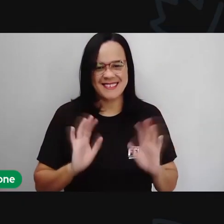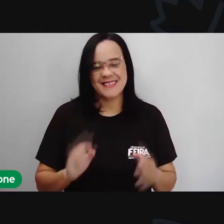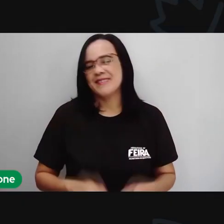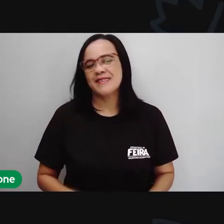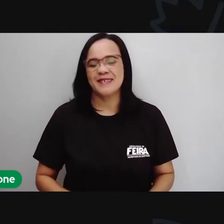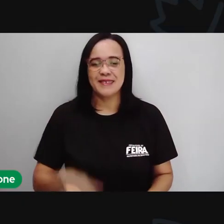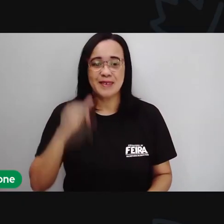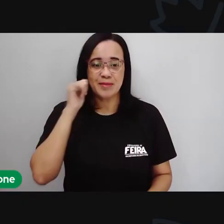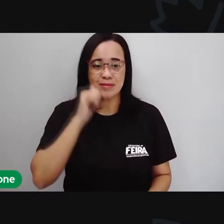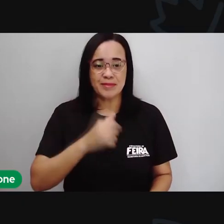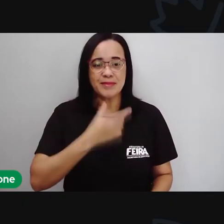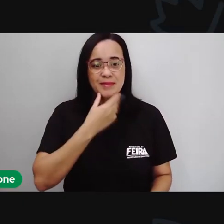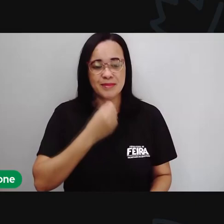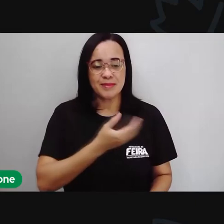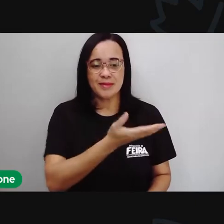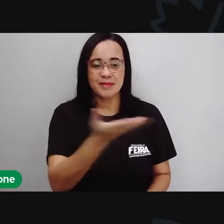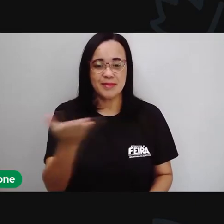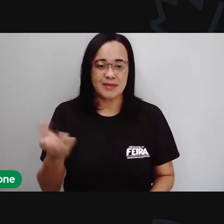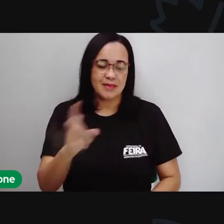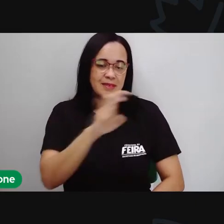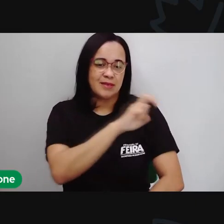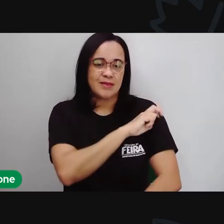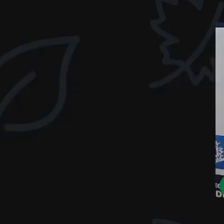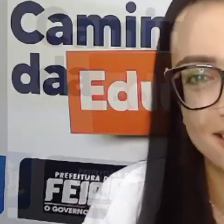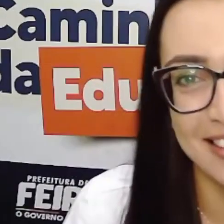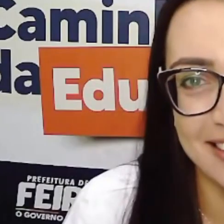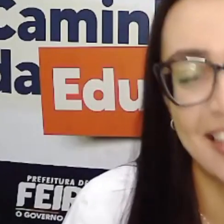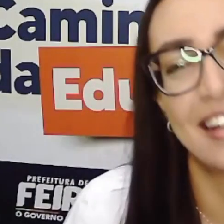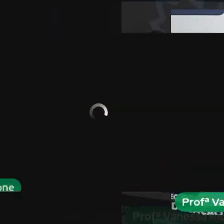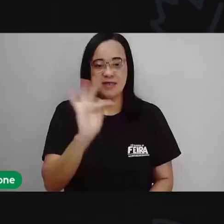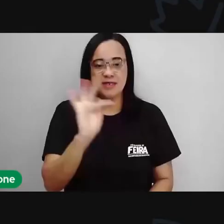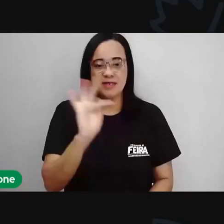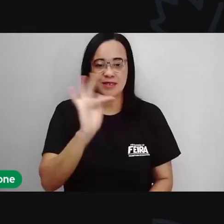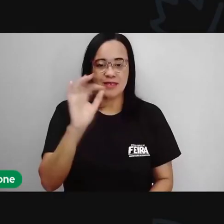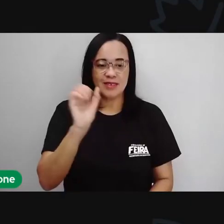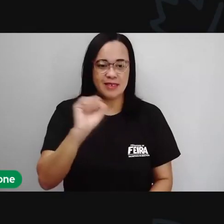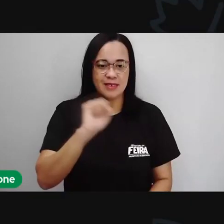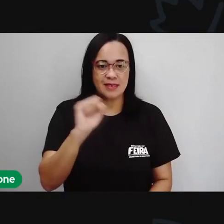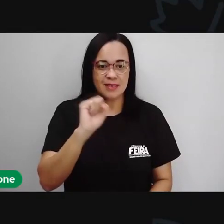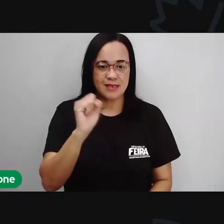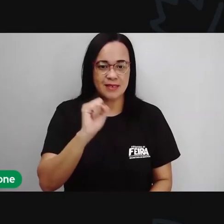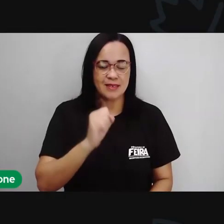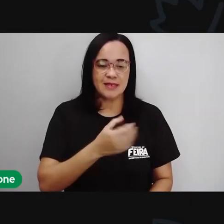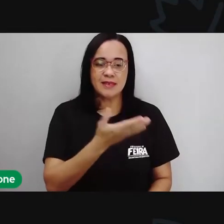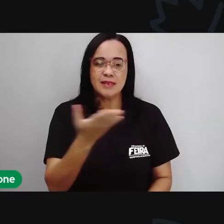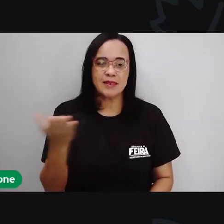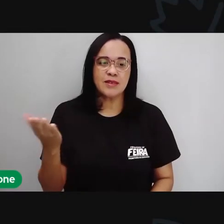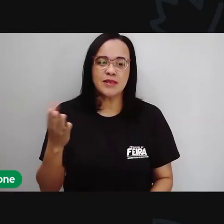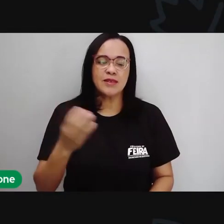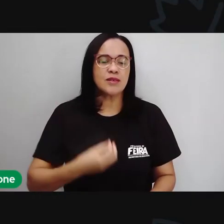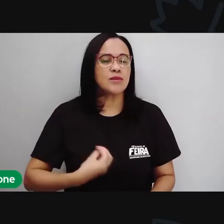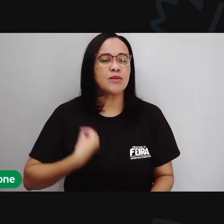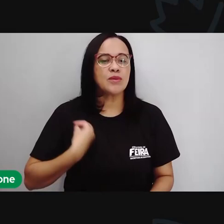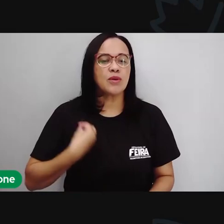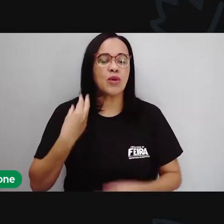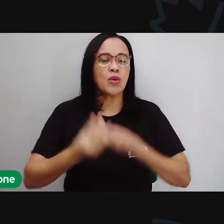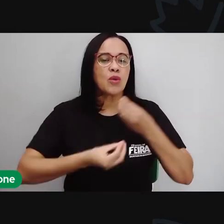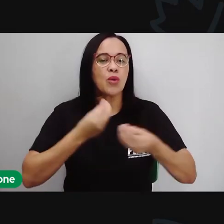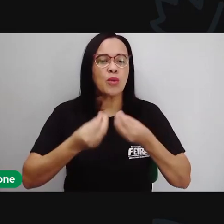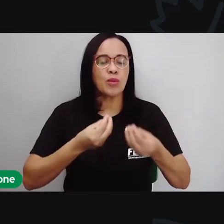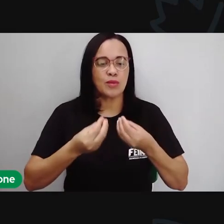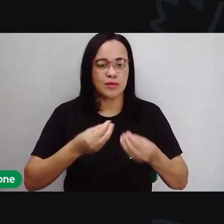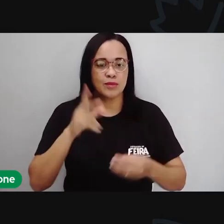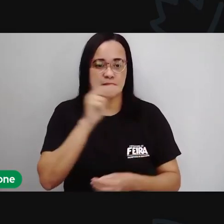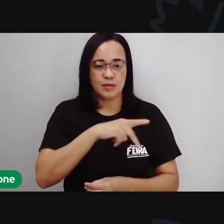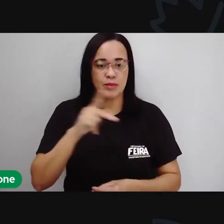Meninos e meninas aí do quinto ano de Feira de Santana. E aí, como é que vocês estão? Olha só, a Pró